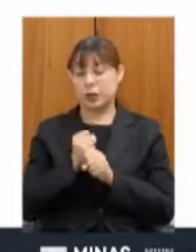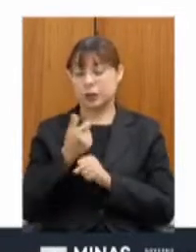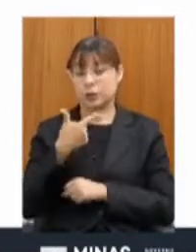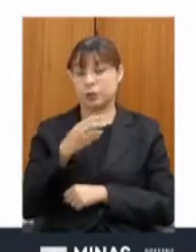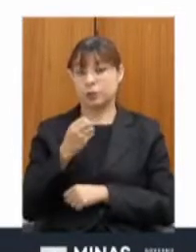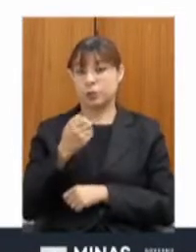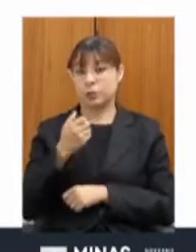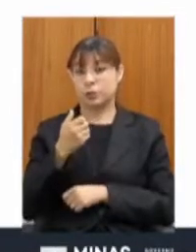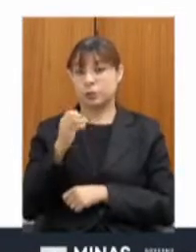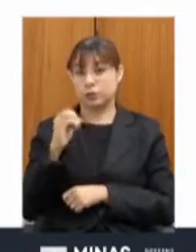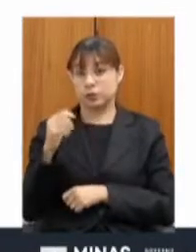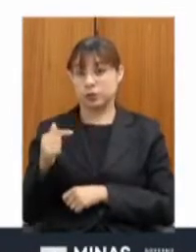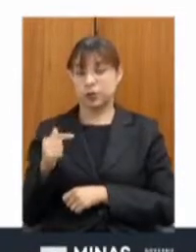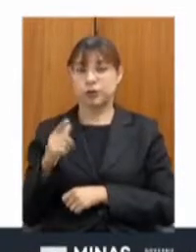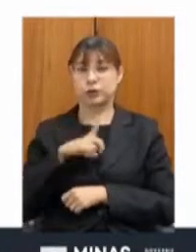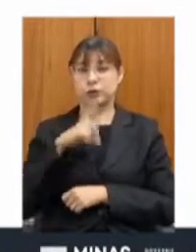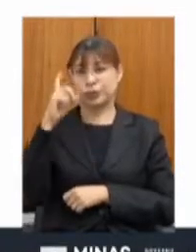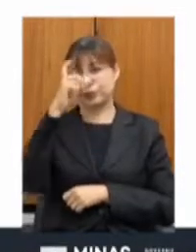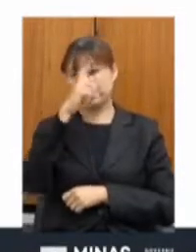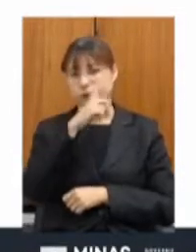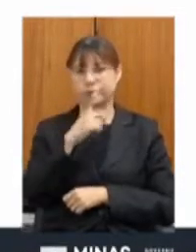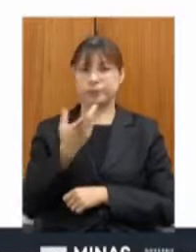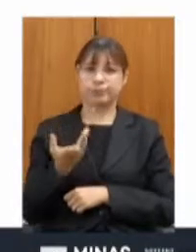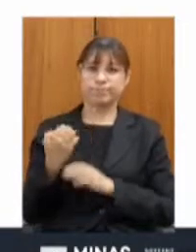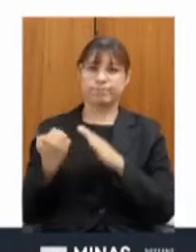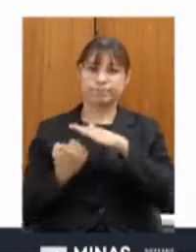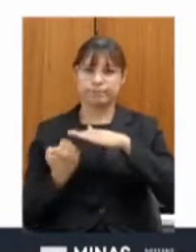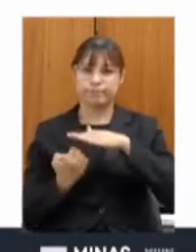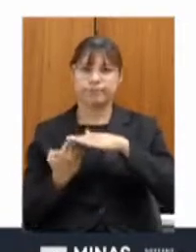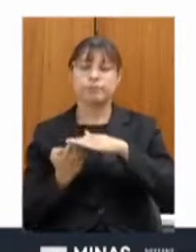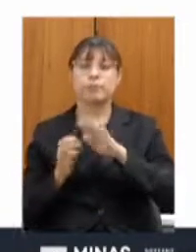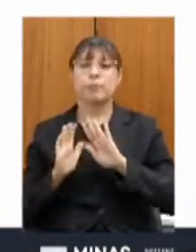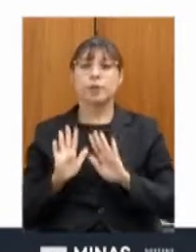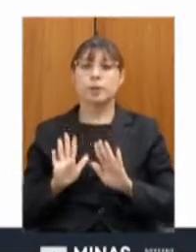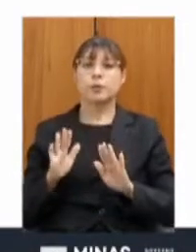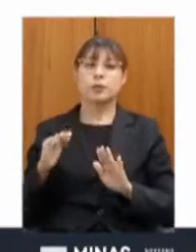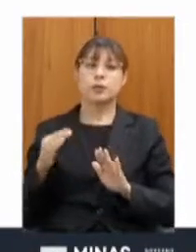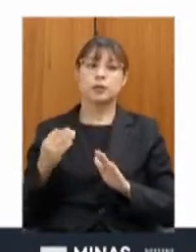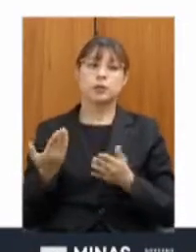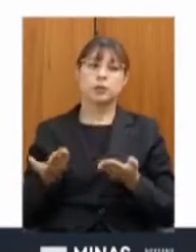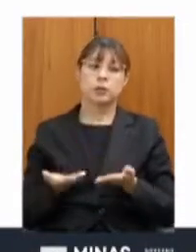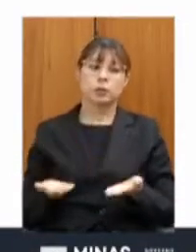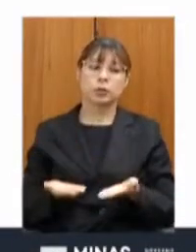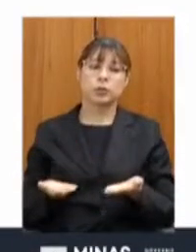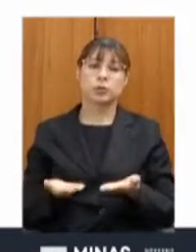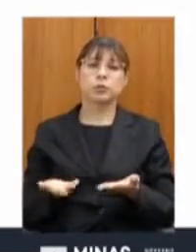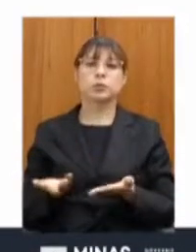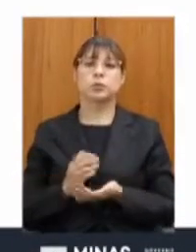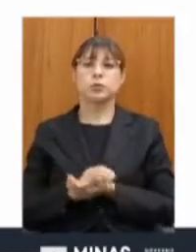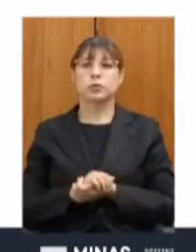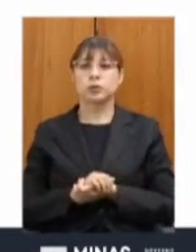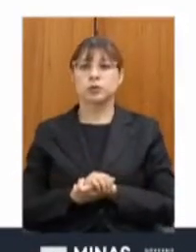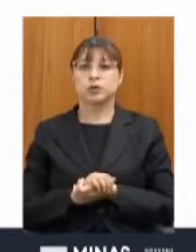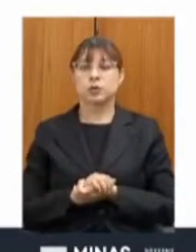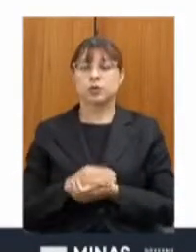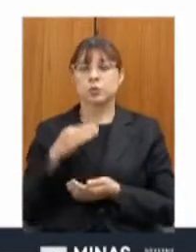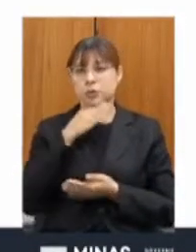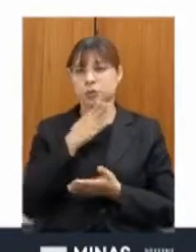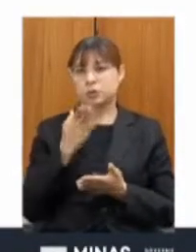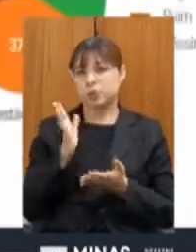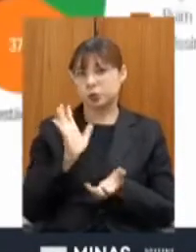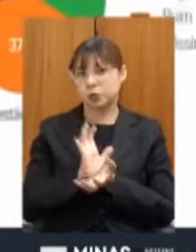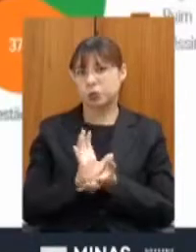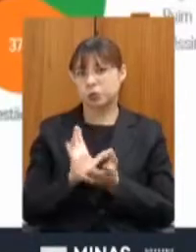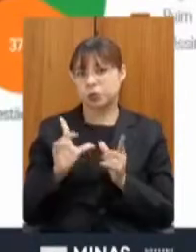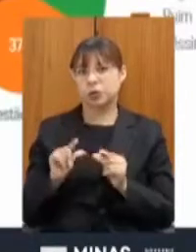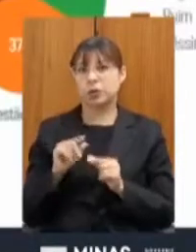alguma dificuldade com a concessionária, mas, atualmente, a gente entende que já essa situação melhorou. E,